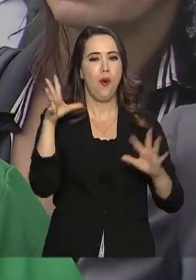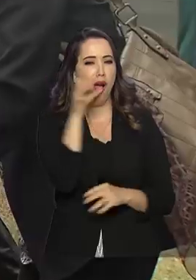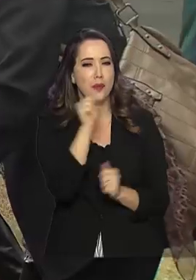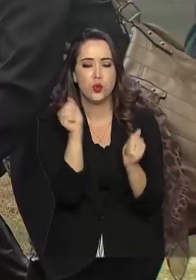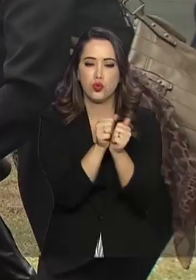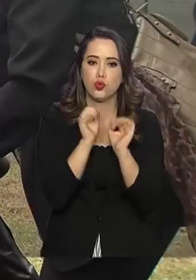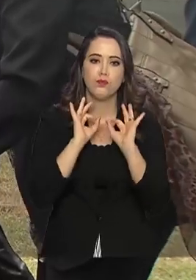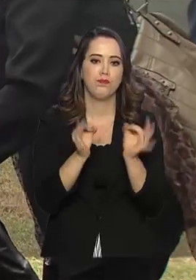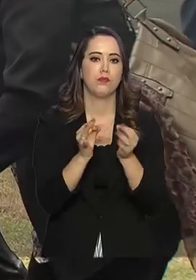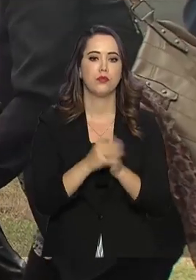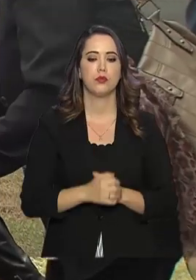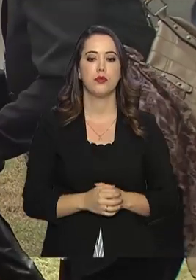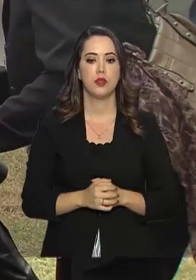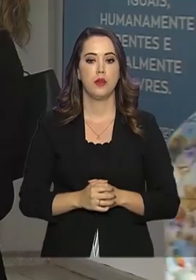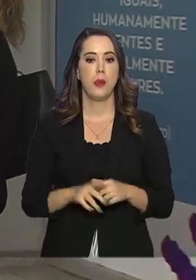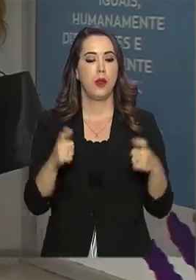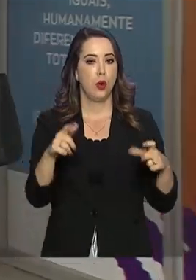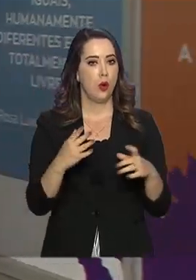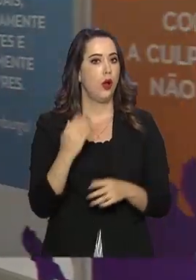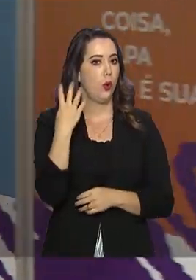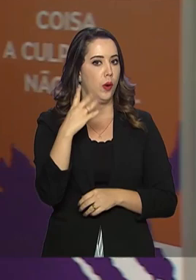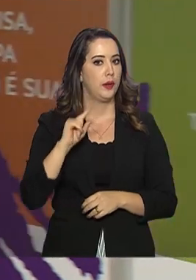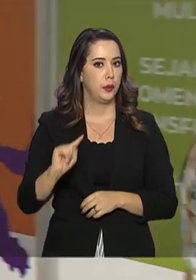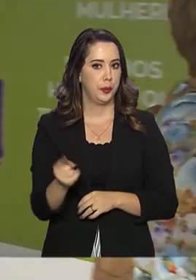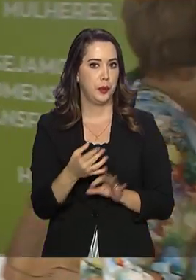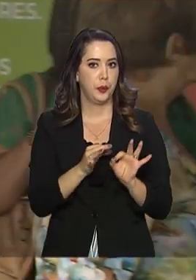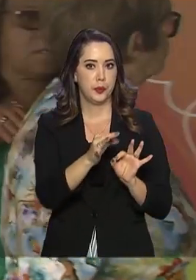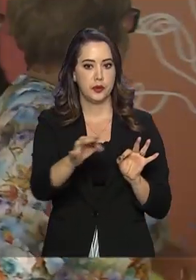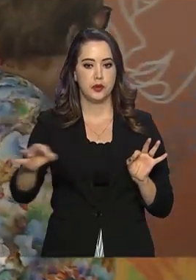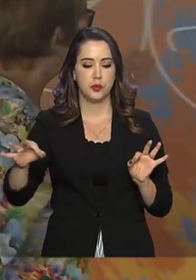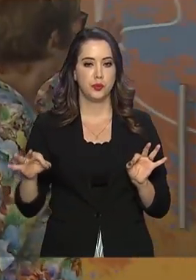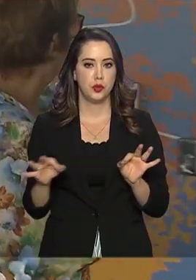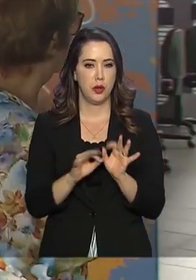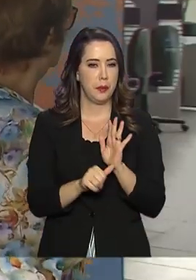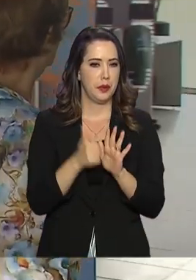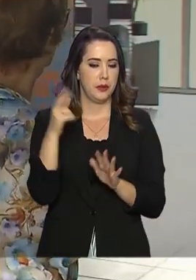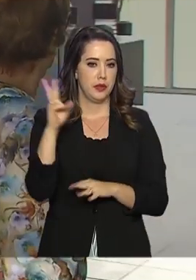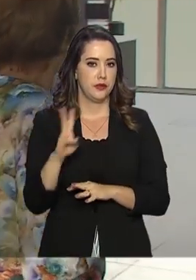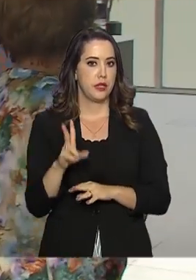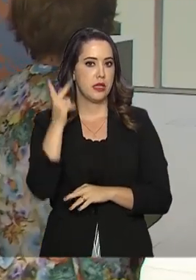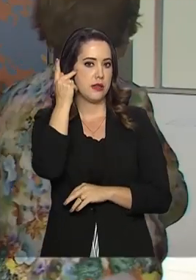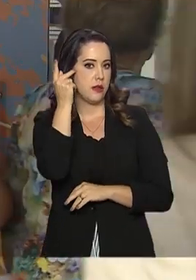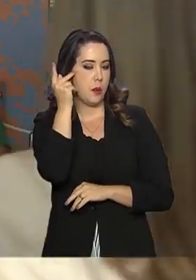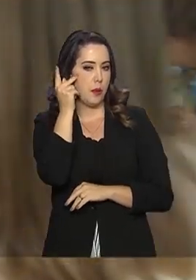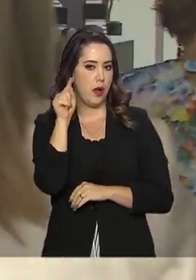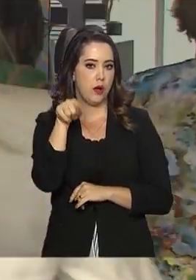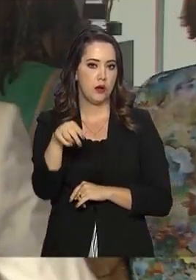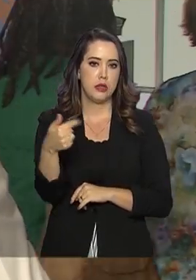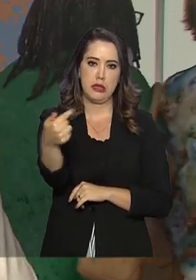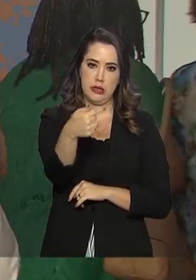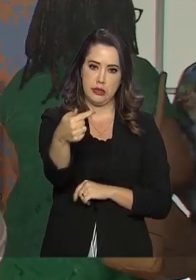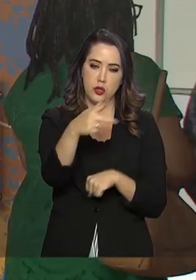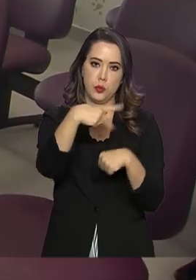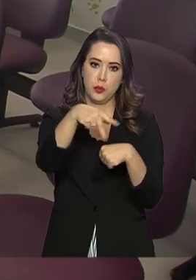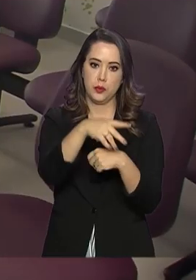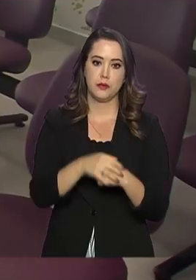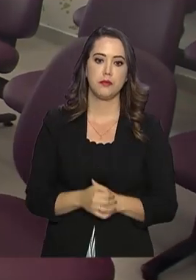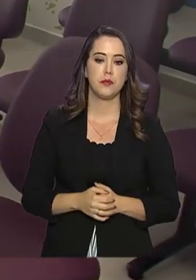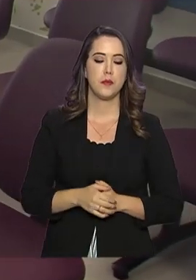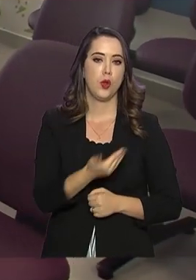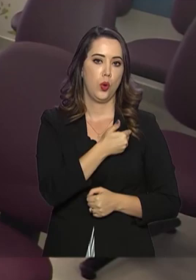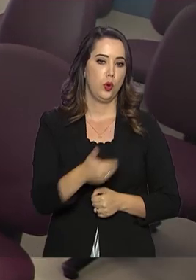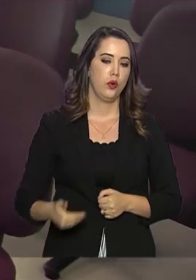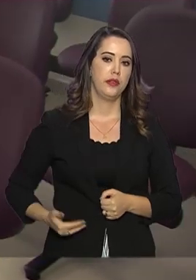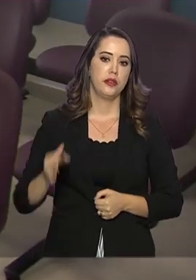integrado. O espaço, com quase 4 mil metros quadrados, é a primeira unidade do Estado de São Paulo e a sétima do país. O